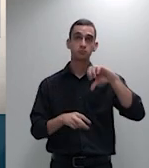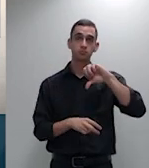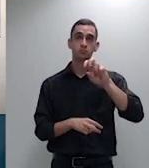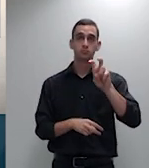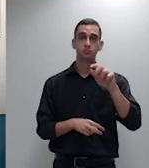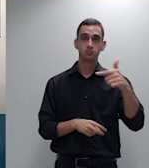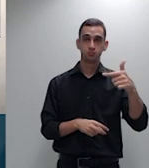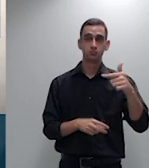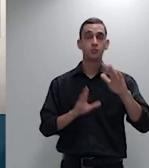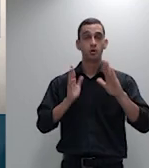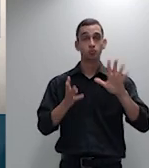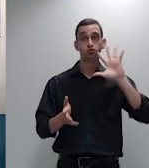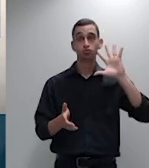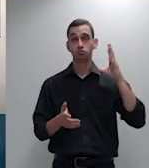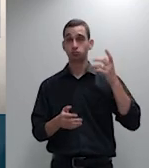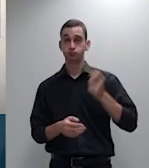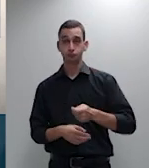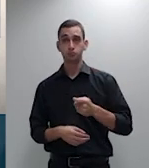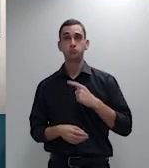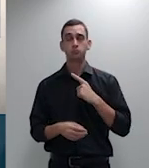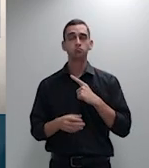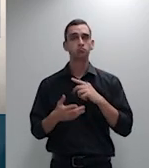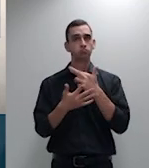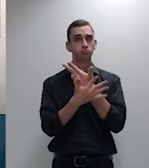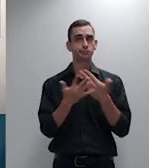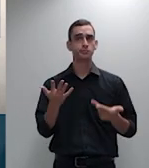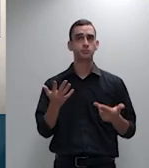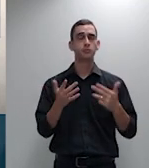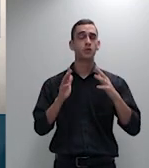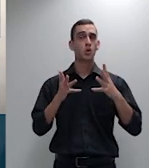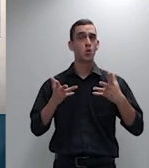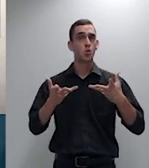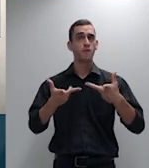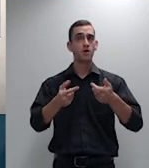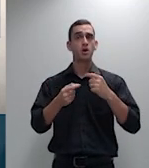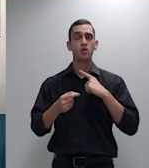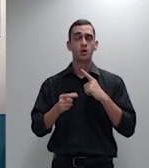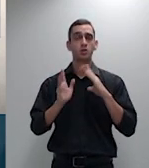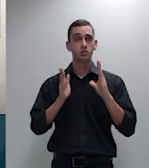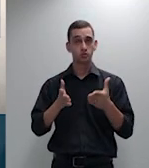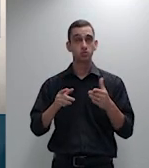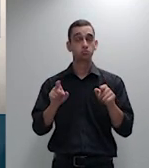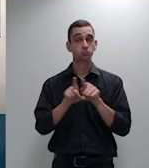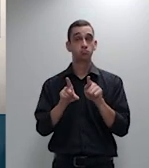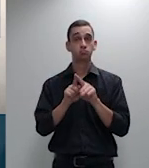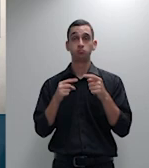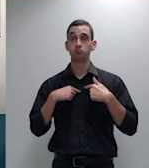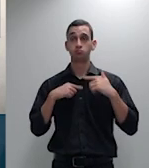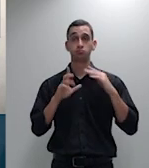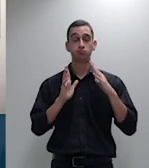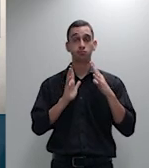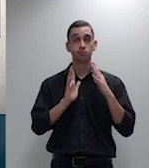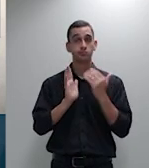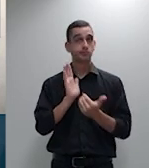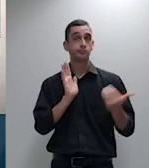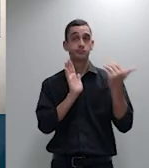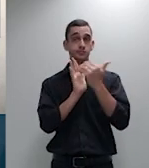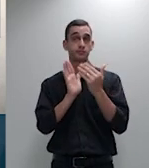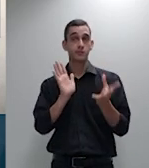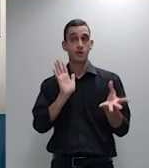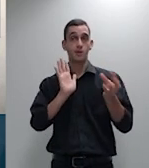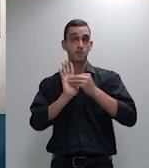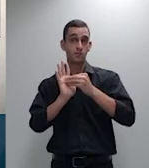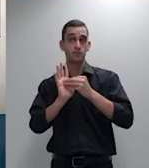qualificados de ambas as turmas já destacadas e eu apenas acrescento aquilo que foi decidido também no tema 1034 o tema